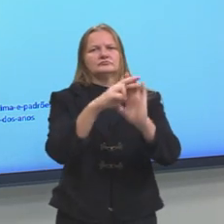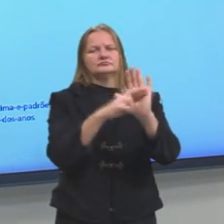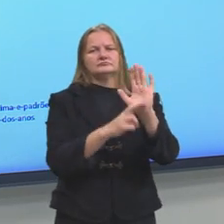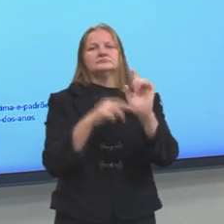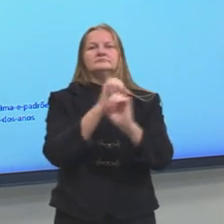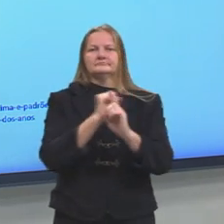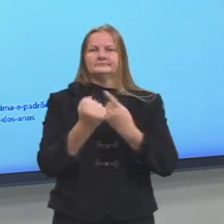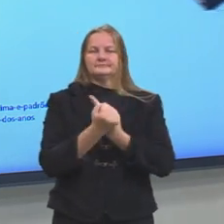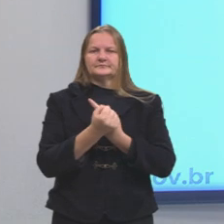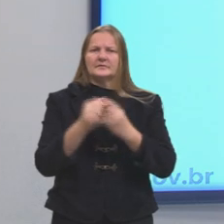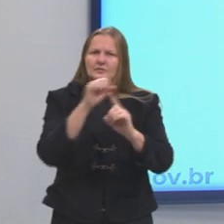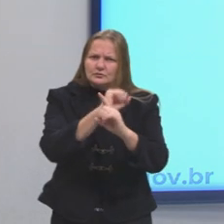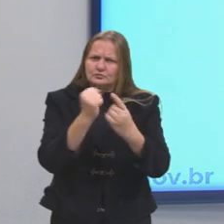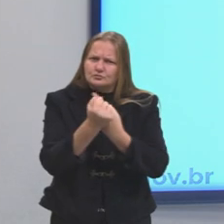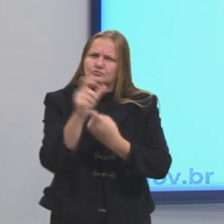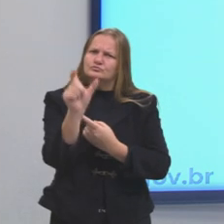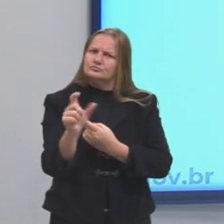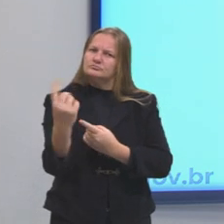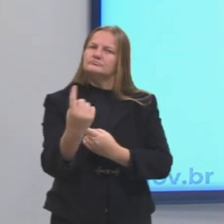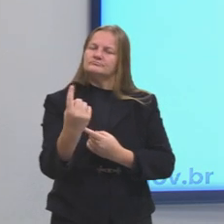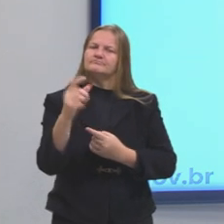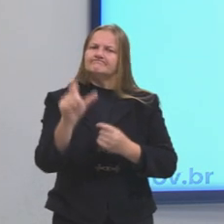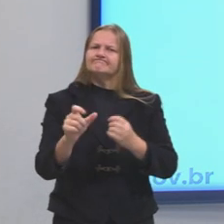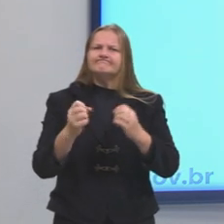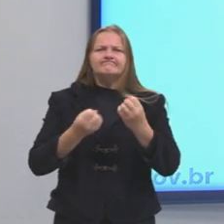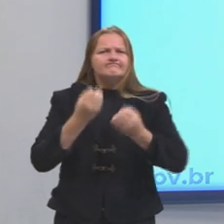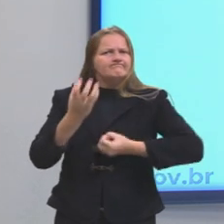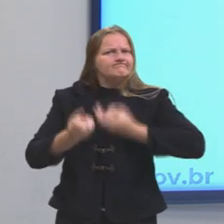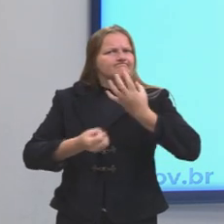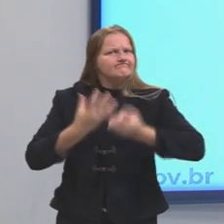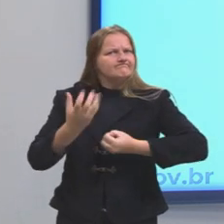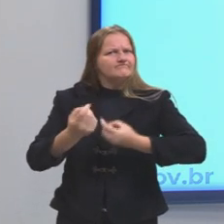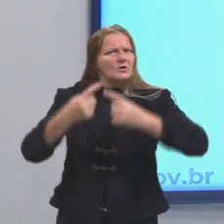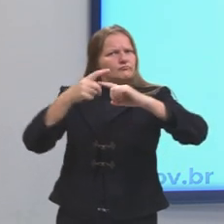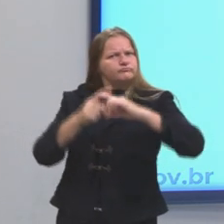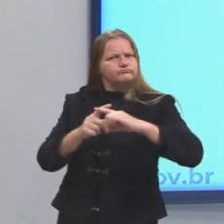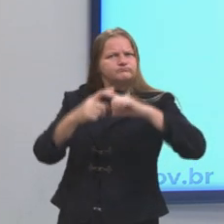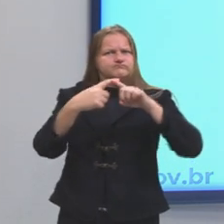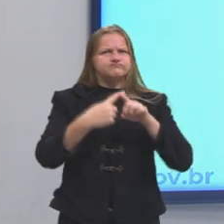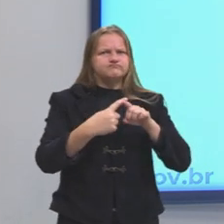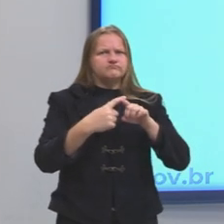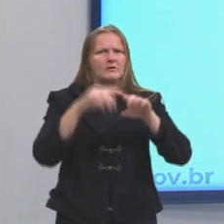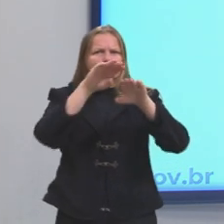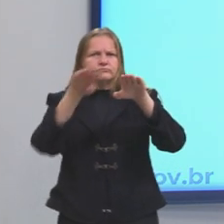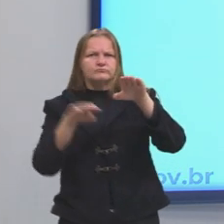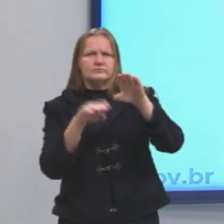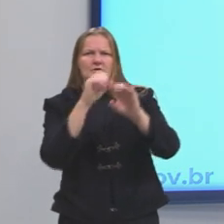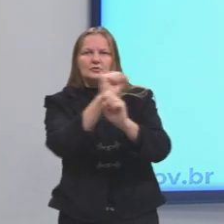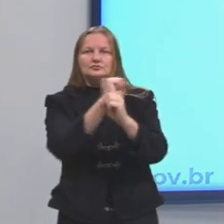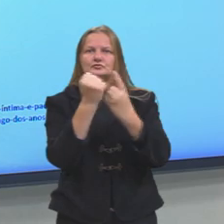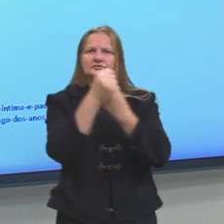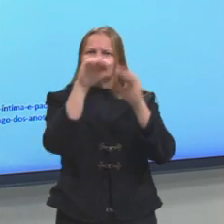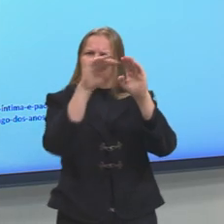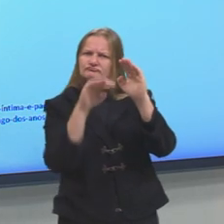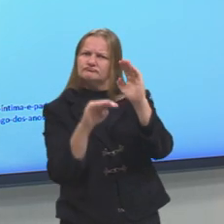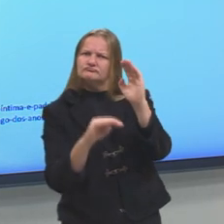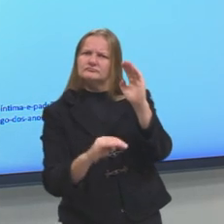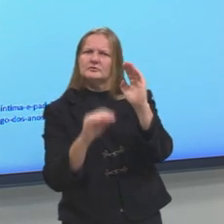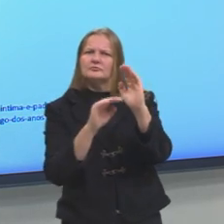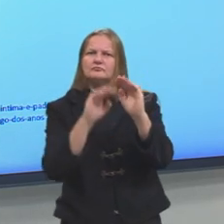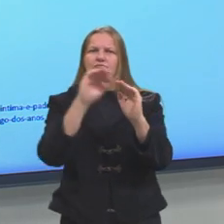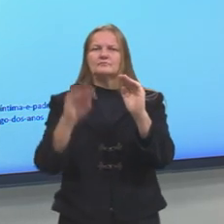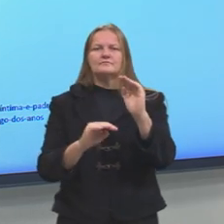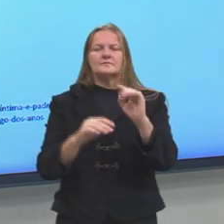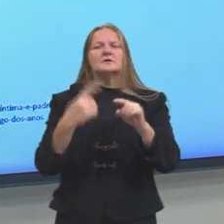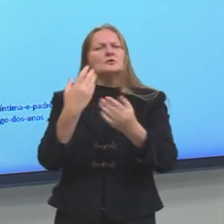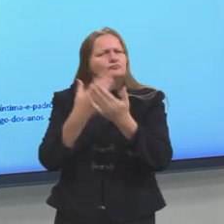E a sociedade dos indivíduos, expressões das contradições de classe. Aqui vamos também estudar um pouquinho o Karl Marx,